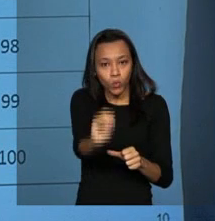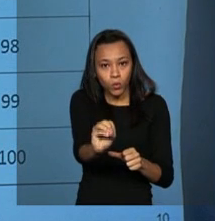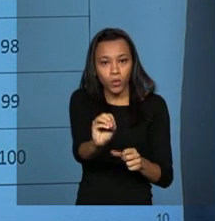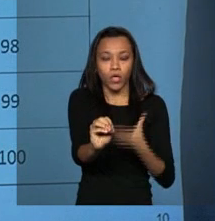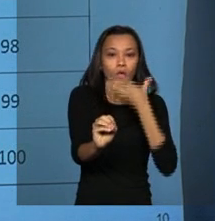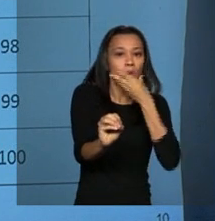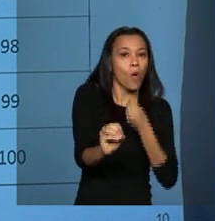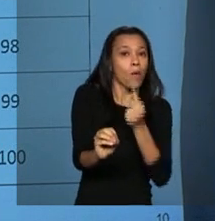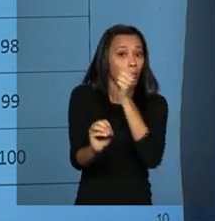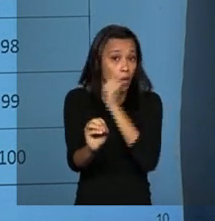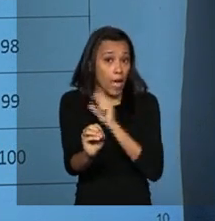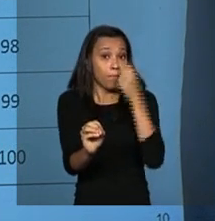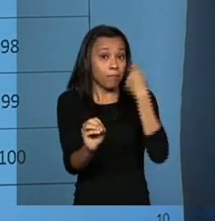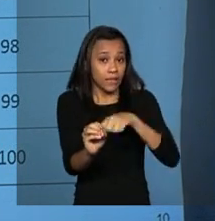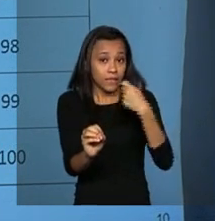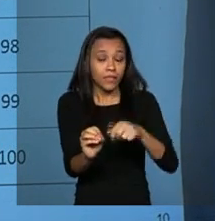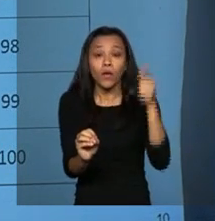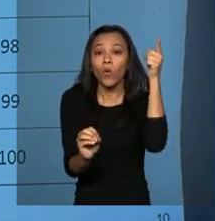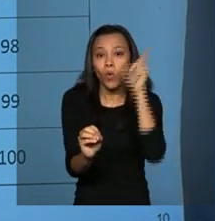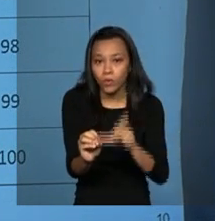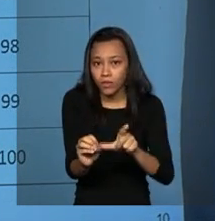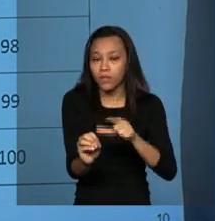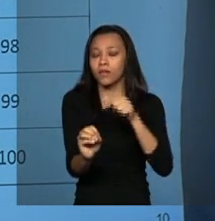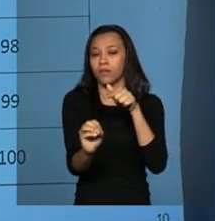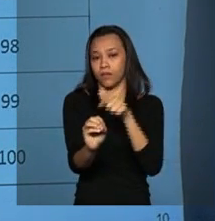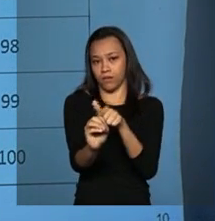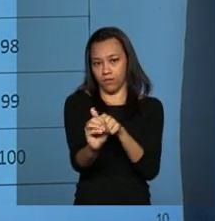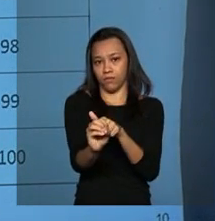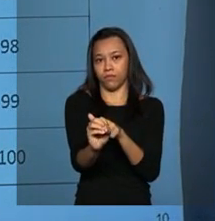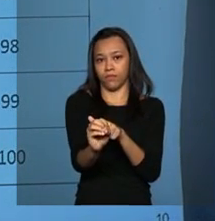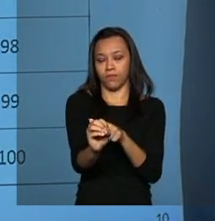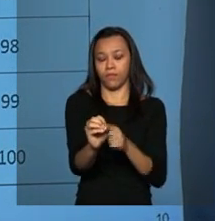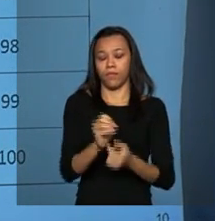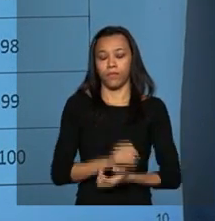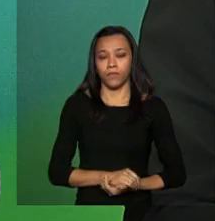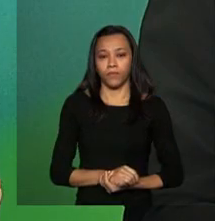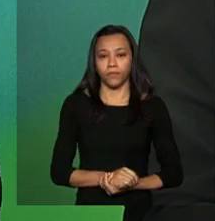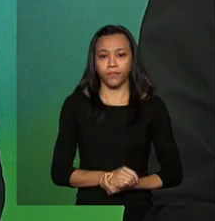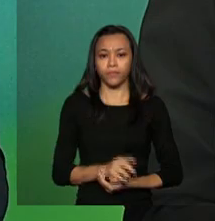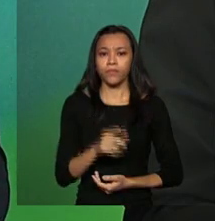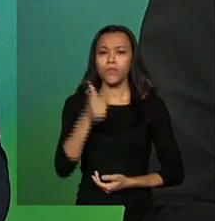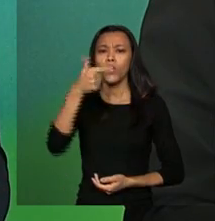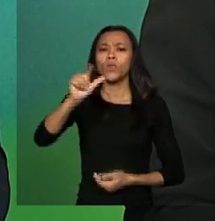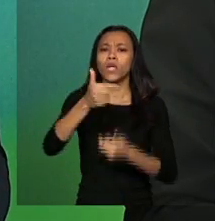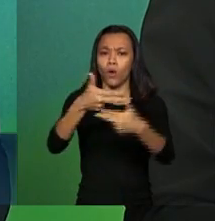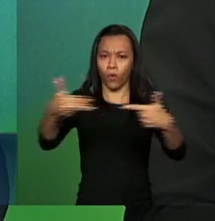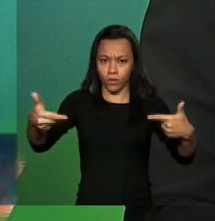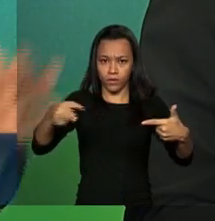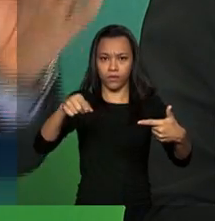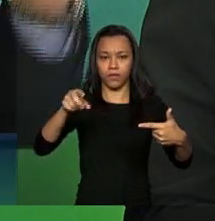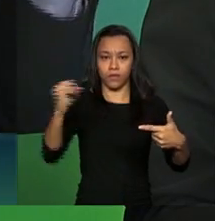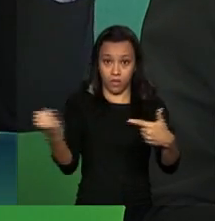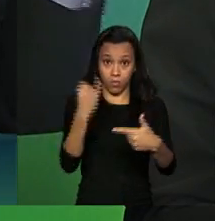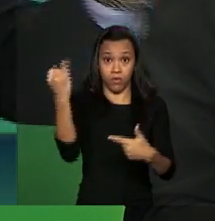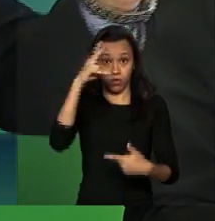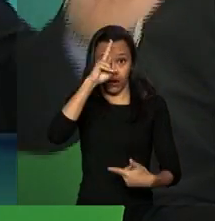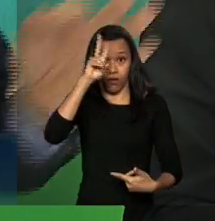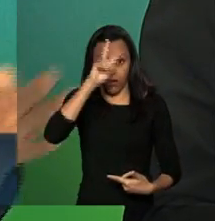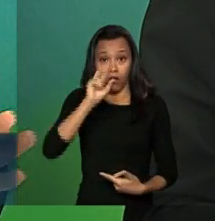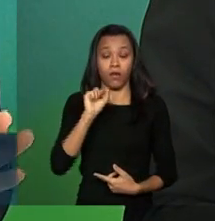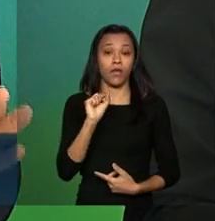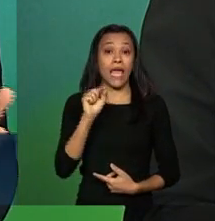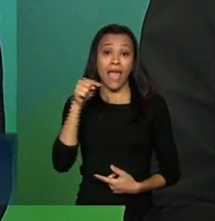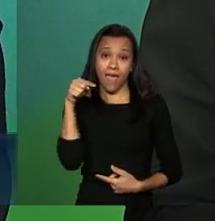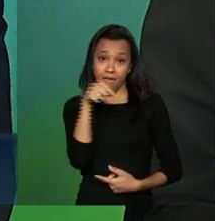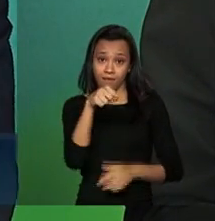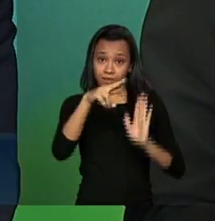terão que atingir para afastar o efeito do fator. Importante lembrar que esta